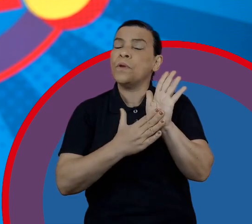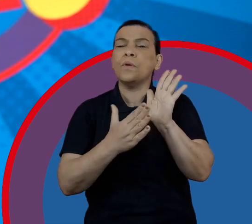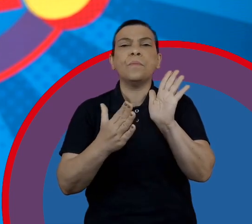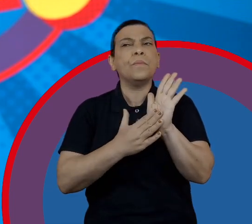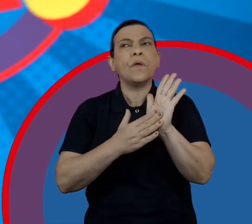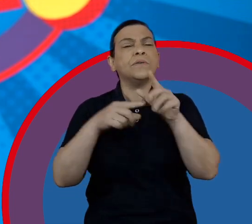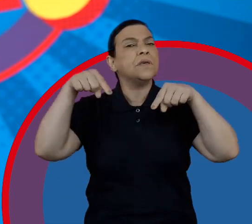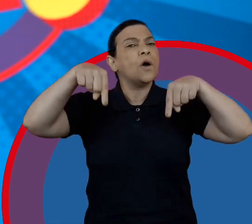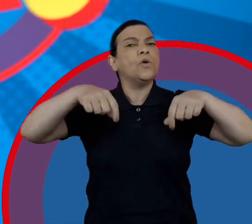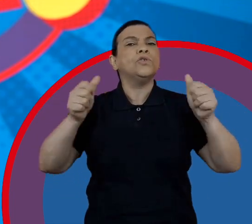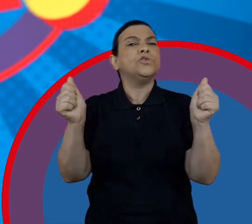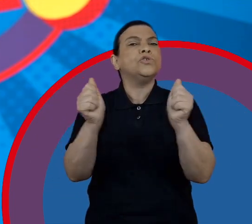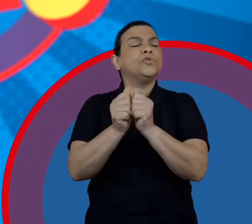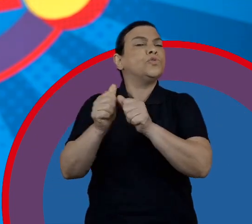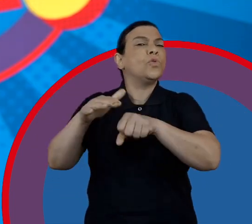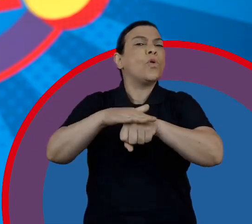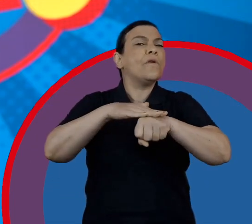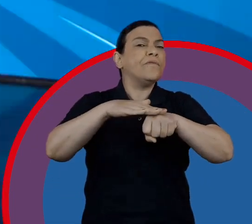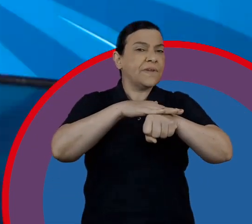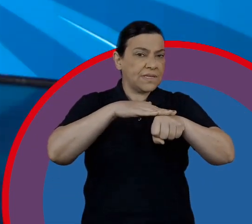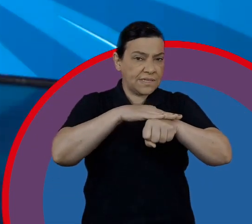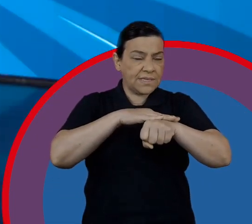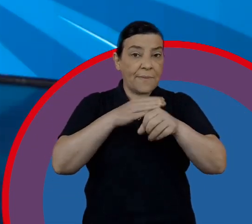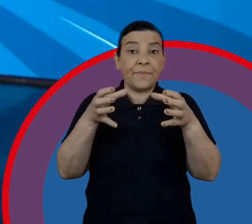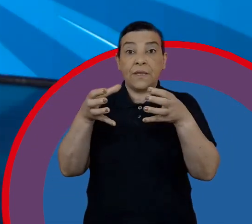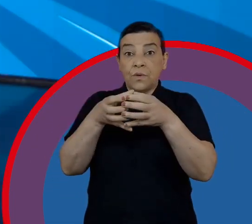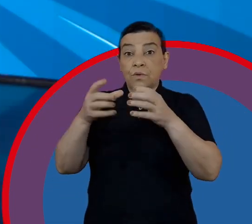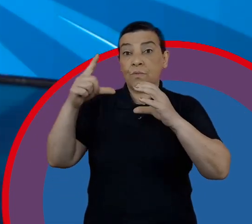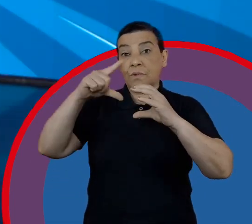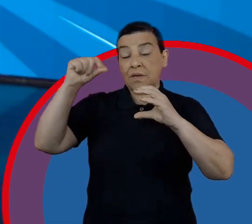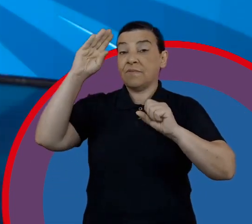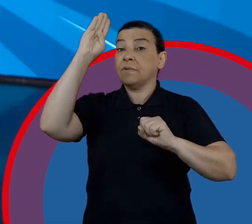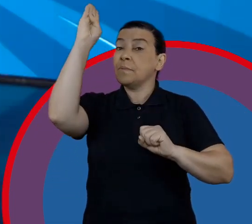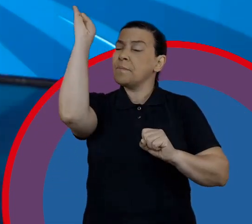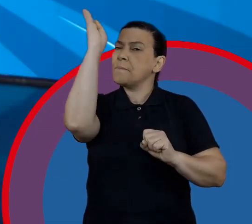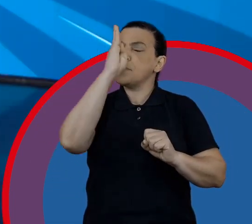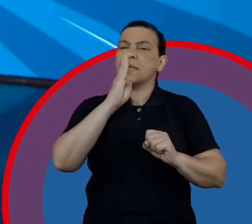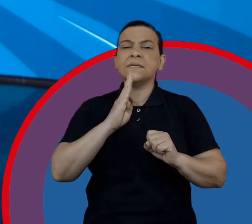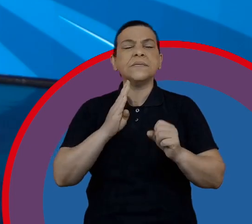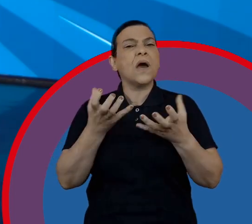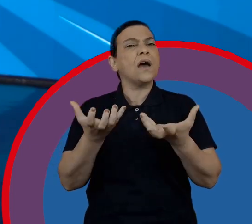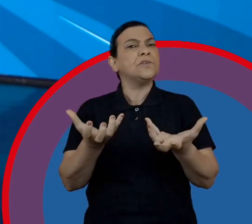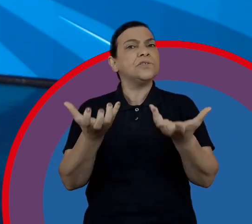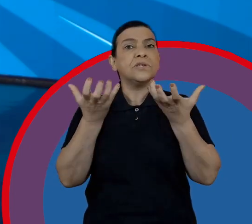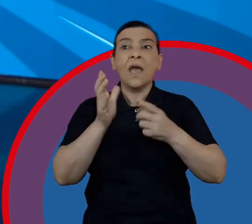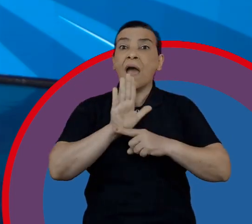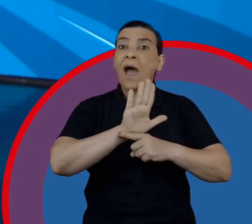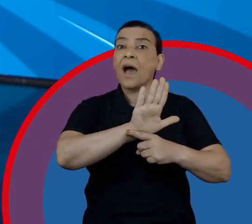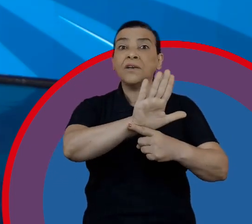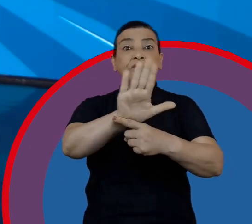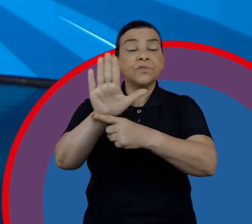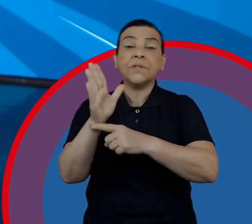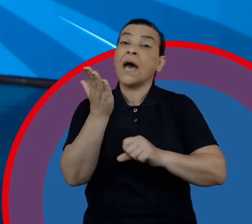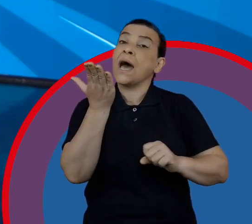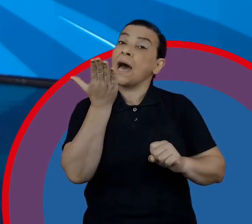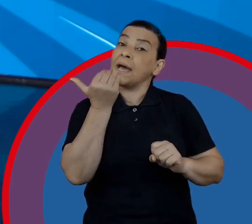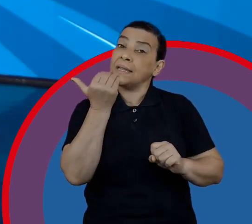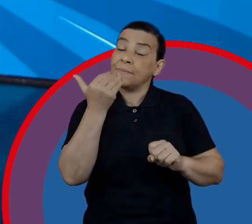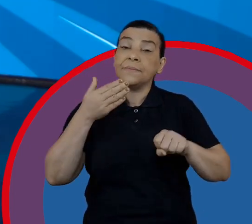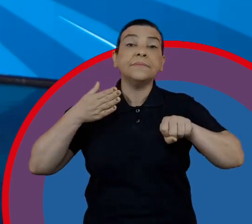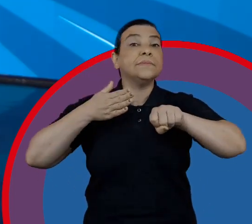propósito de por que estamos aqui. Nós do Grupo Carrefour Brasil queremos contribuir para uma